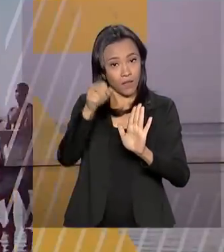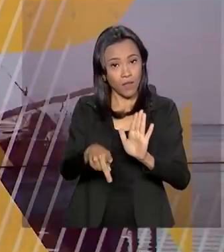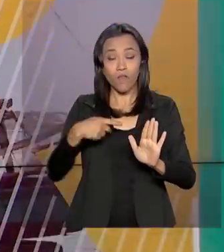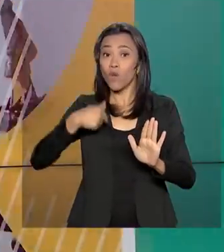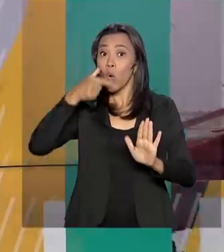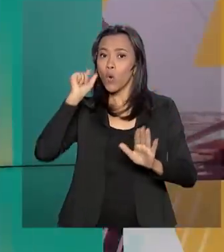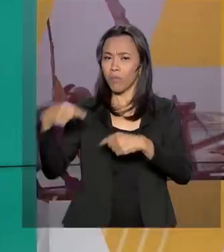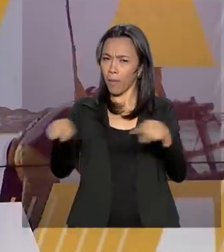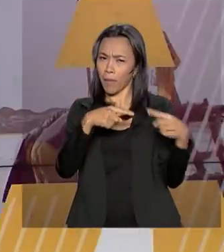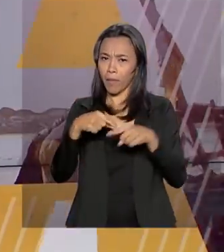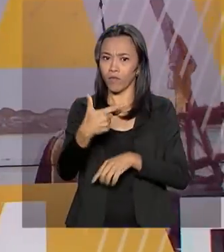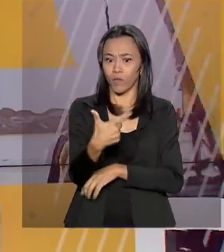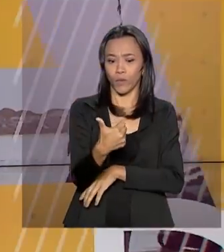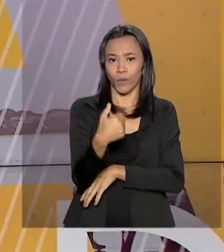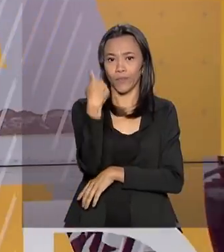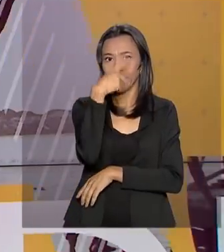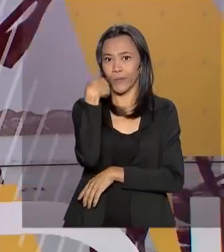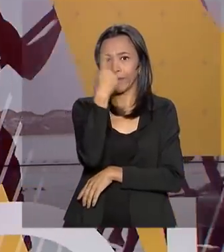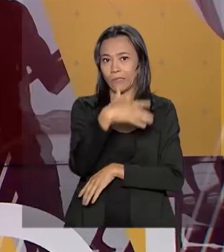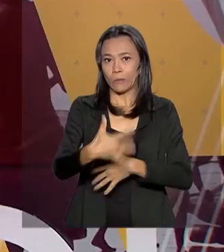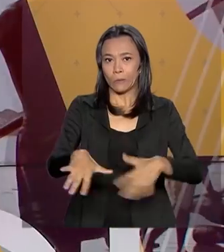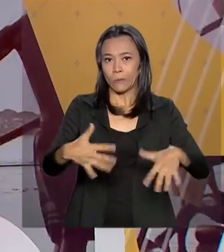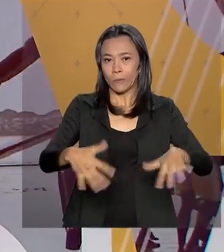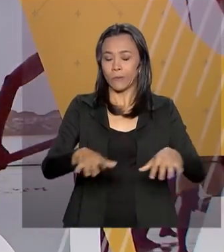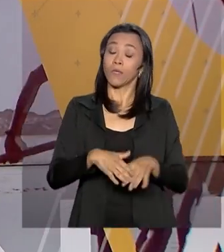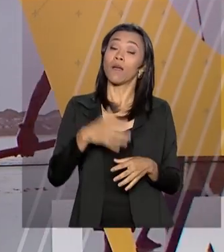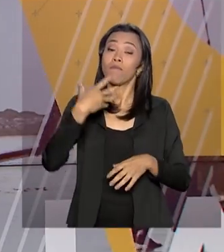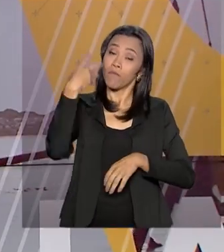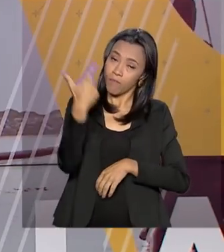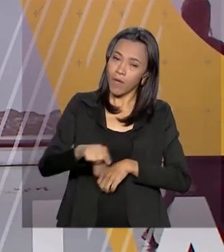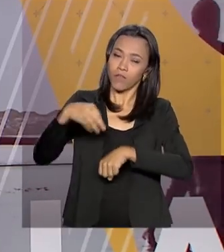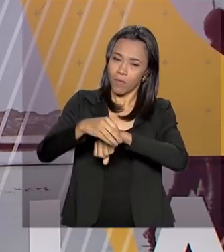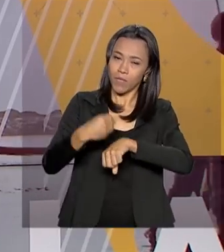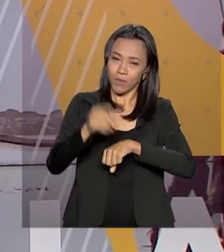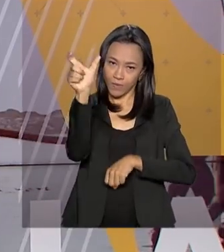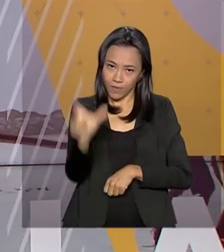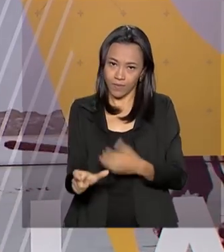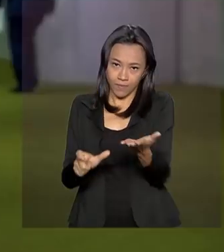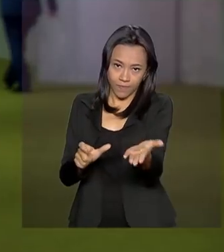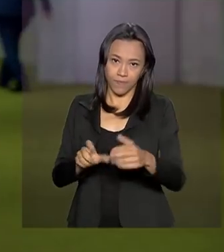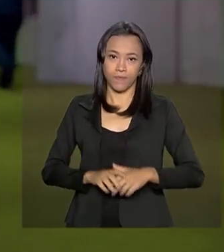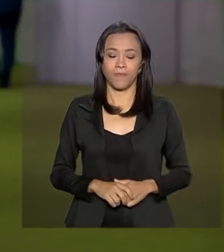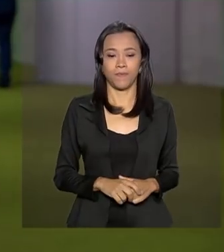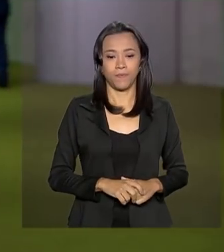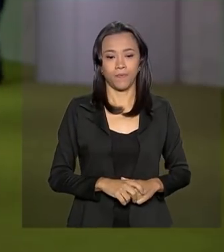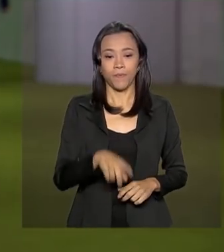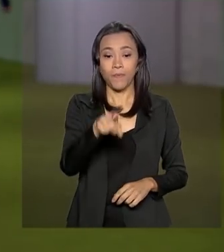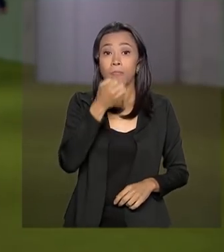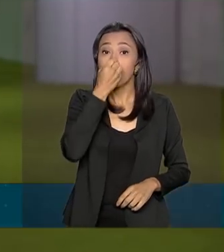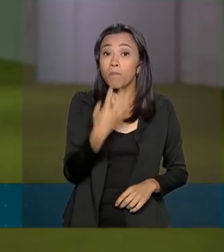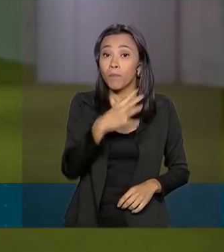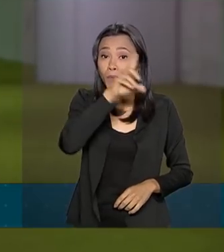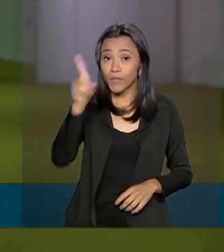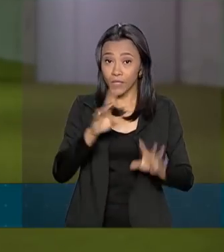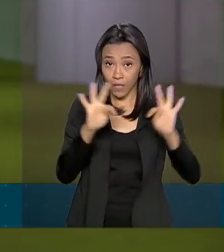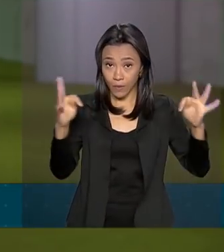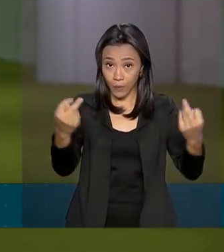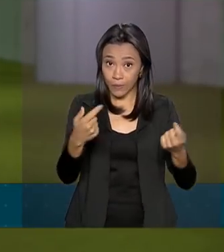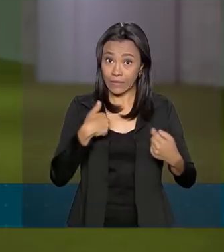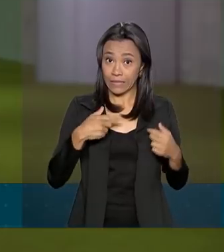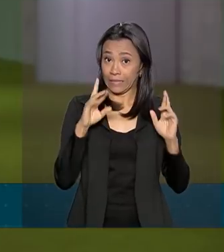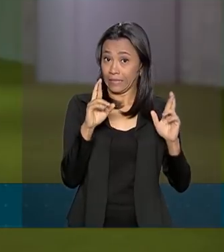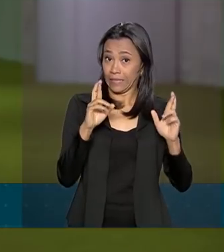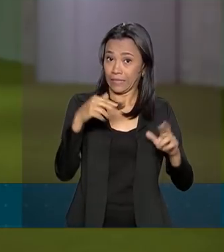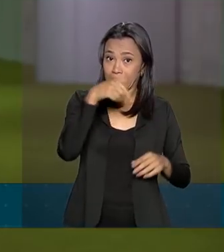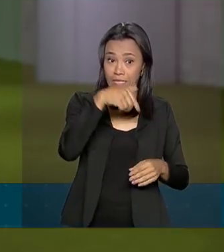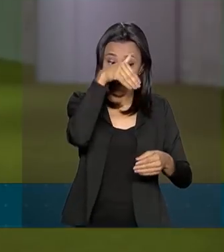ontem durou 12 horas. Quem traz os detalhes para a gente é a repórter Selma Dias. Um bom dia a todos. Olha, a expectativa é